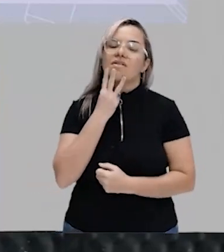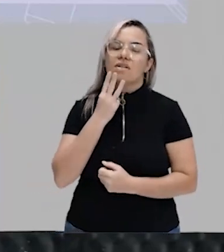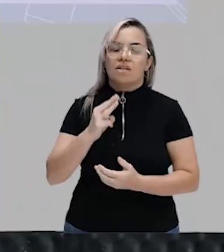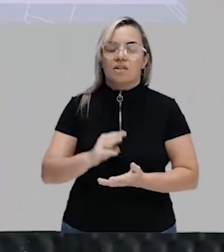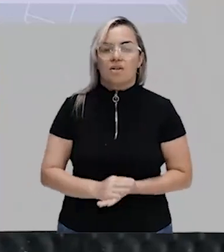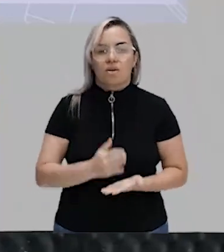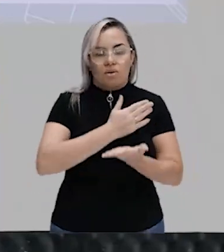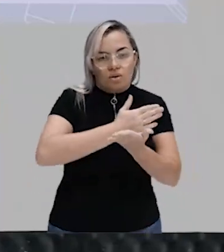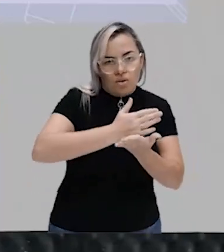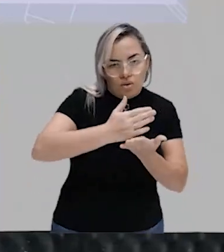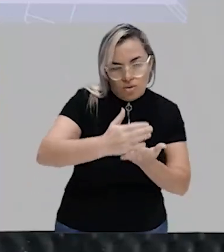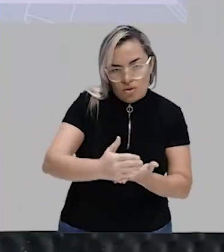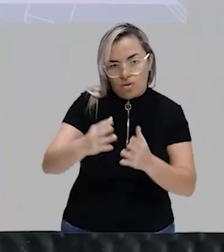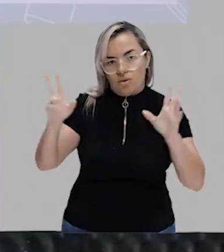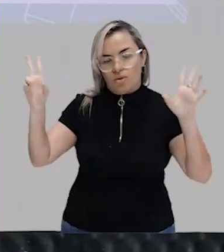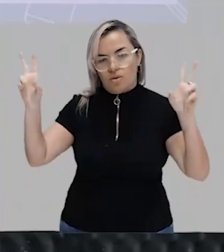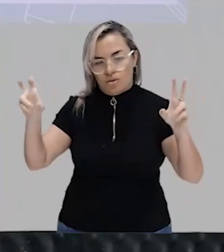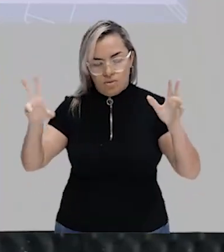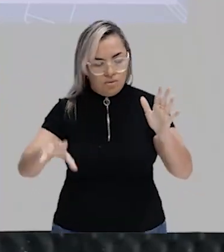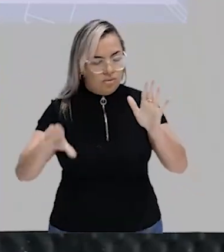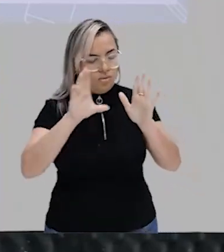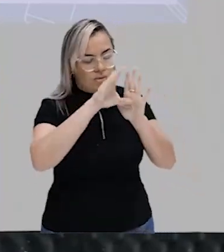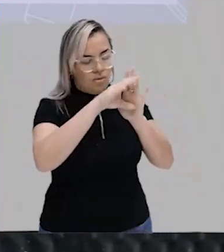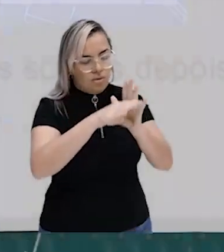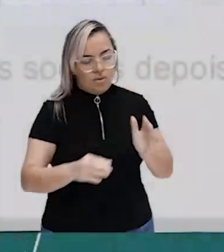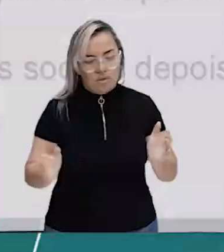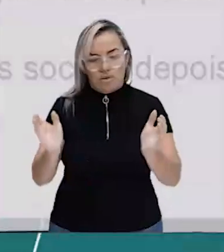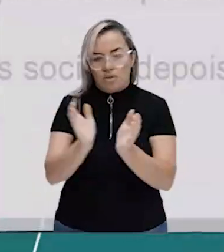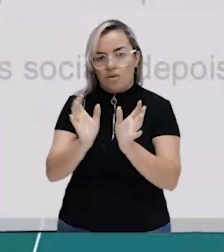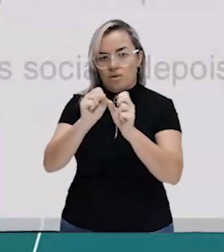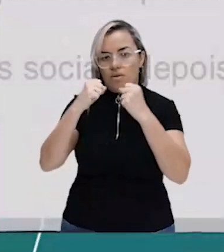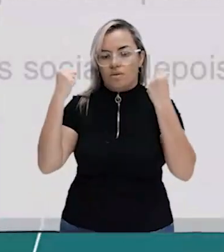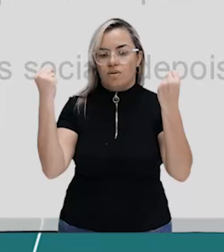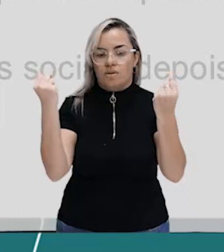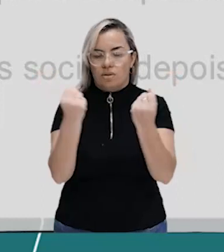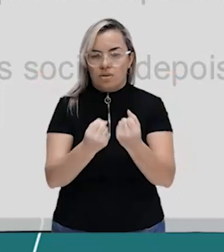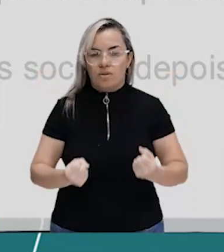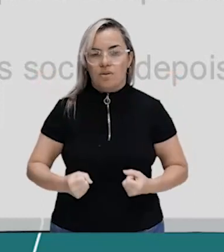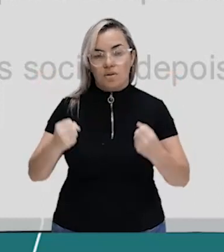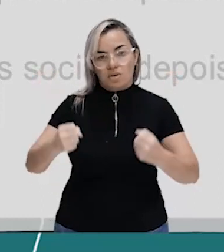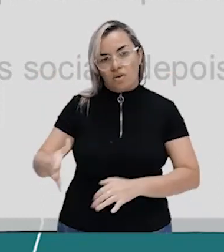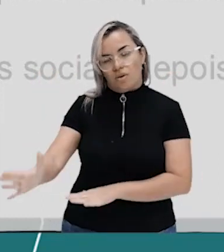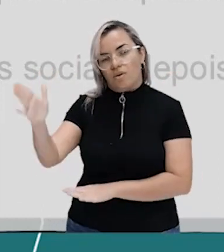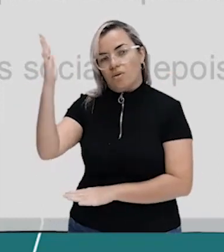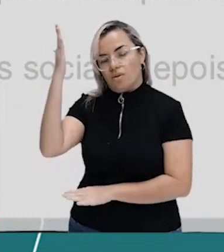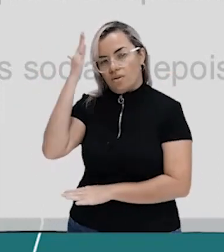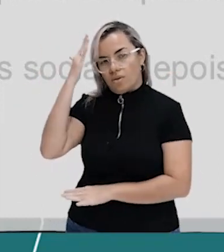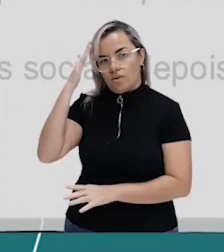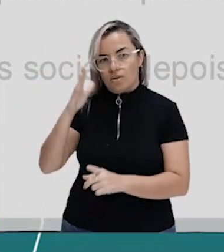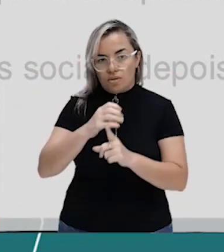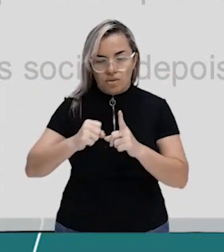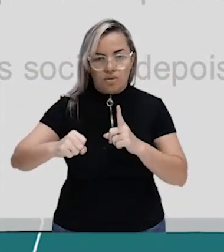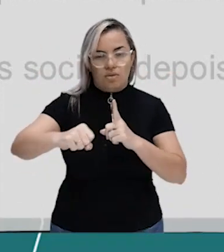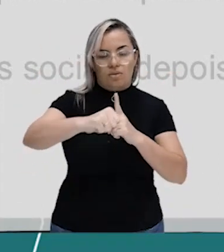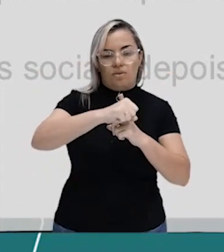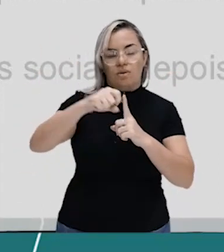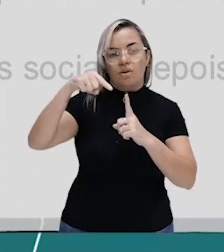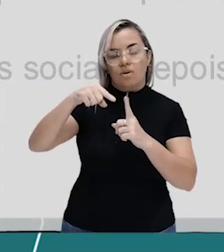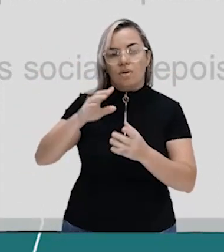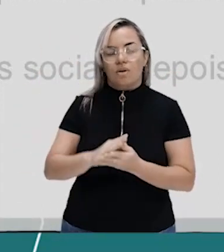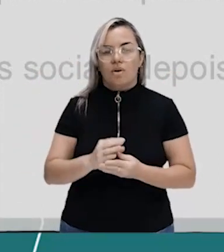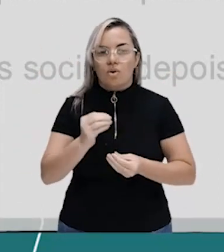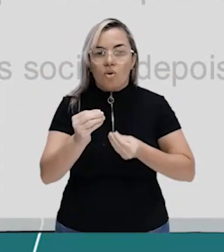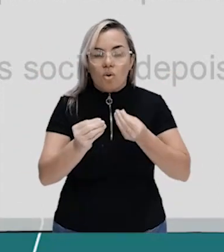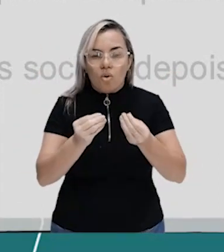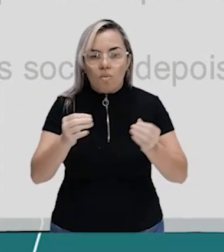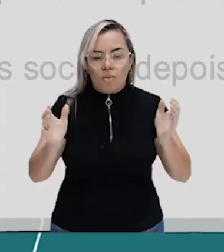definindo classes sociais. Classes sociais podem ser entendidas na sociologia como um